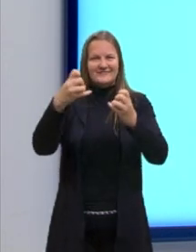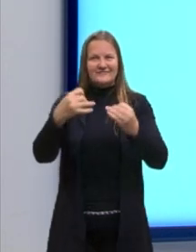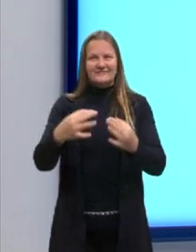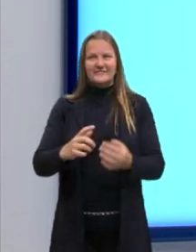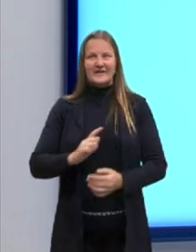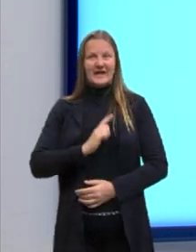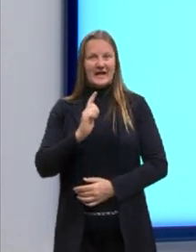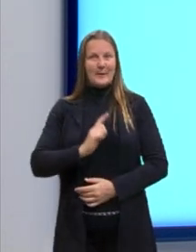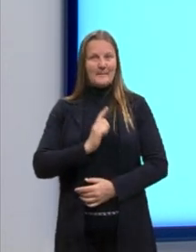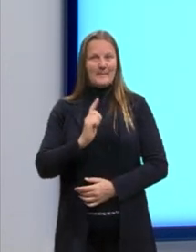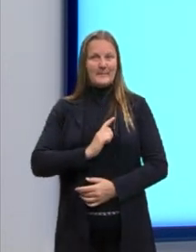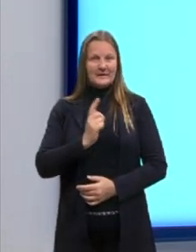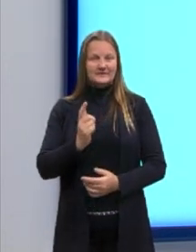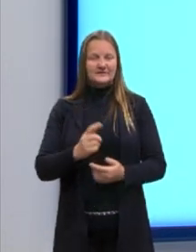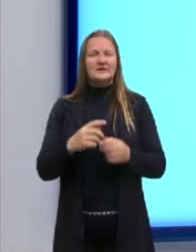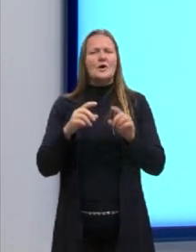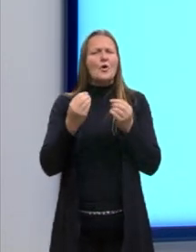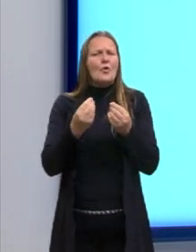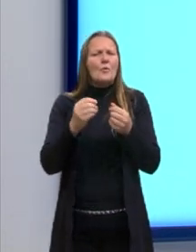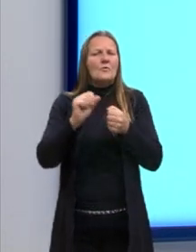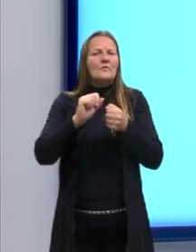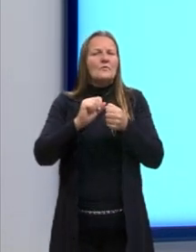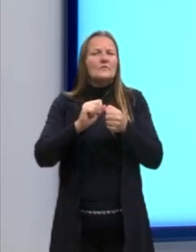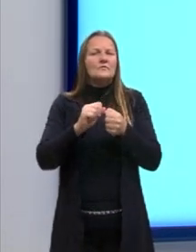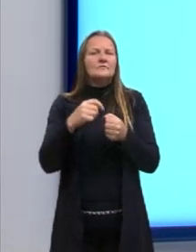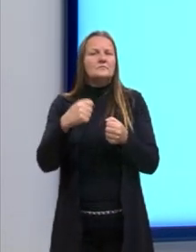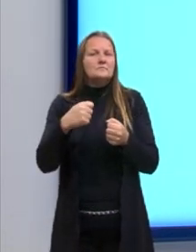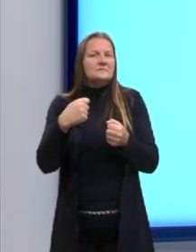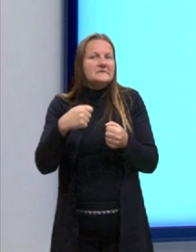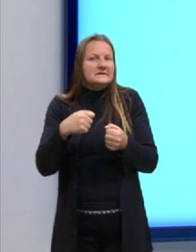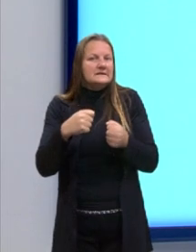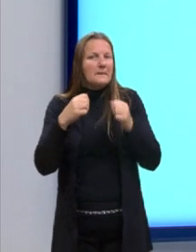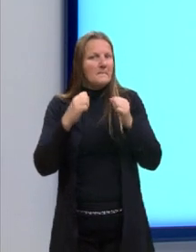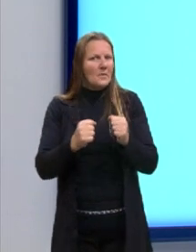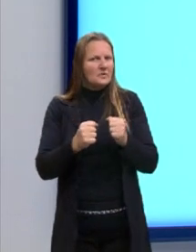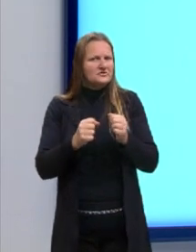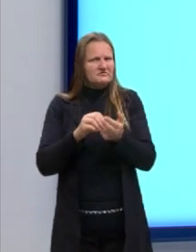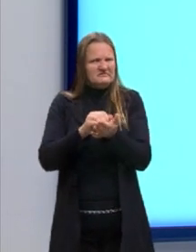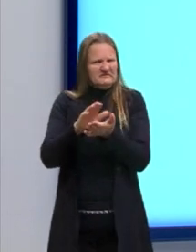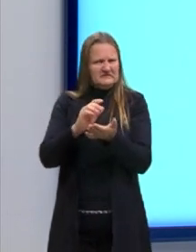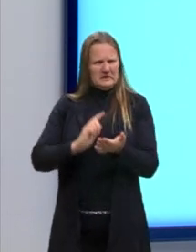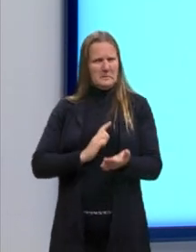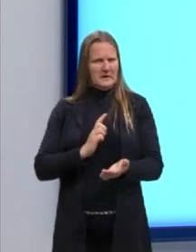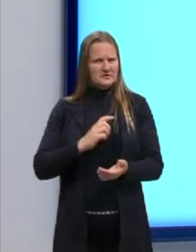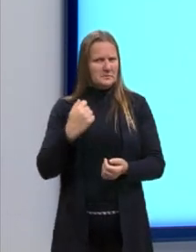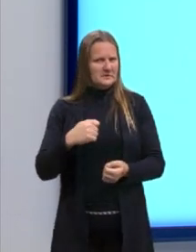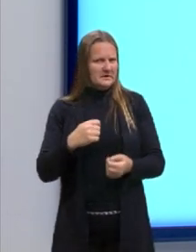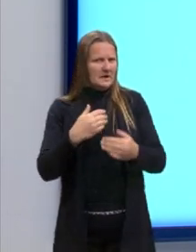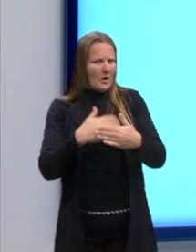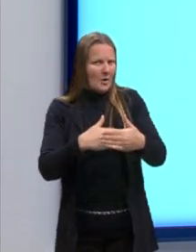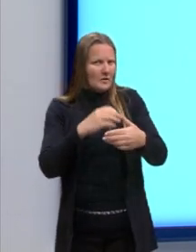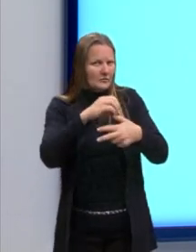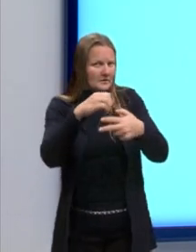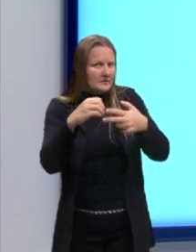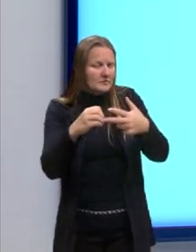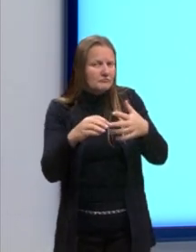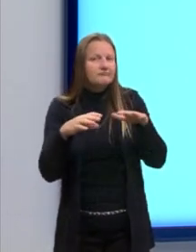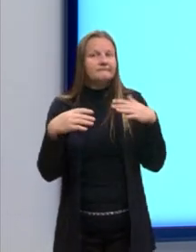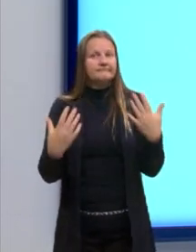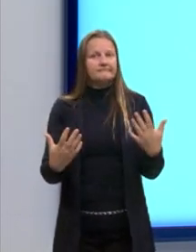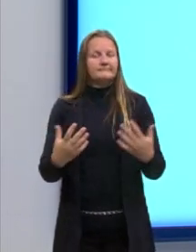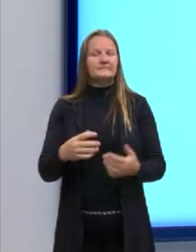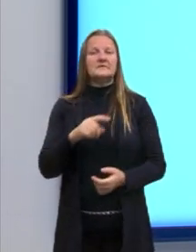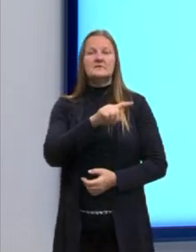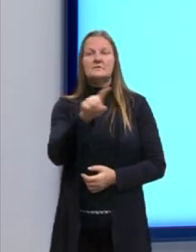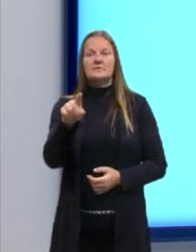gramática, né? O que a gente... Será que a gente pode descartar a gramática na hora de estudar o Enem? Para dizer que,